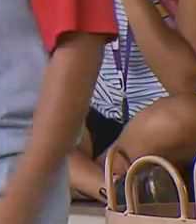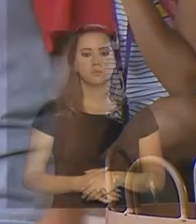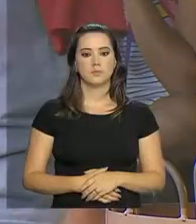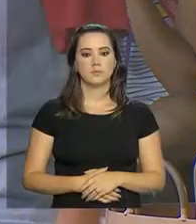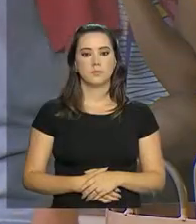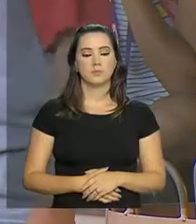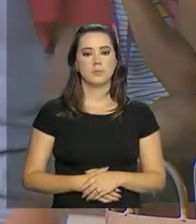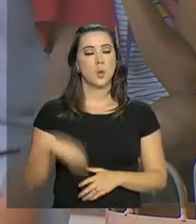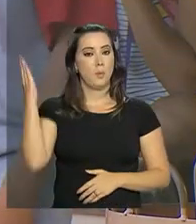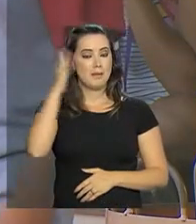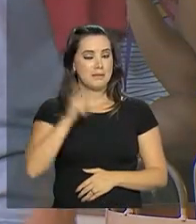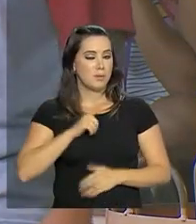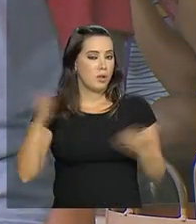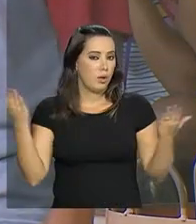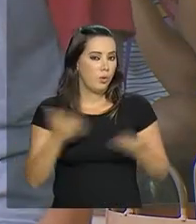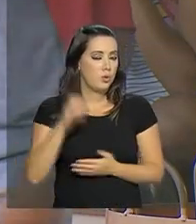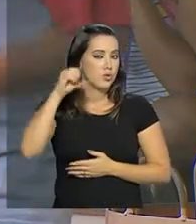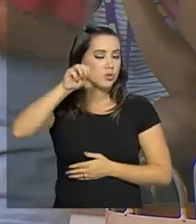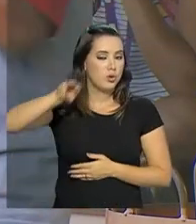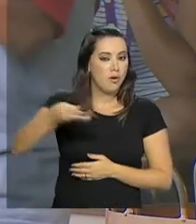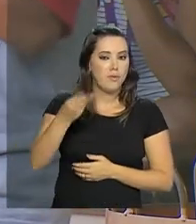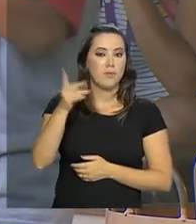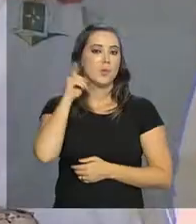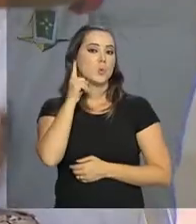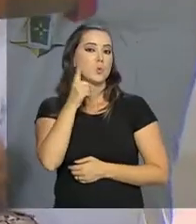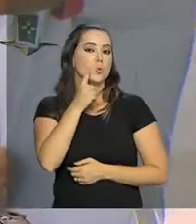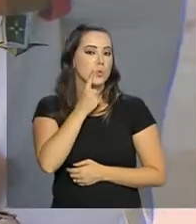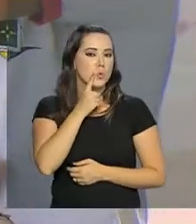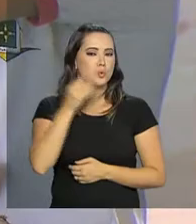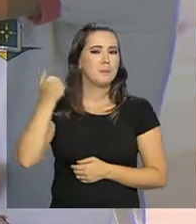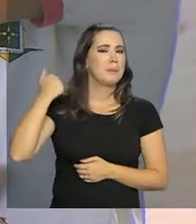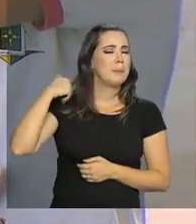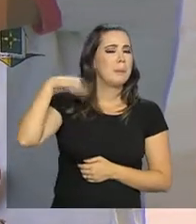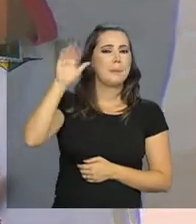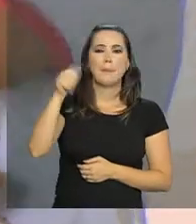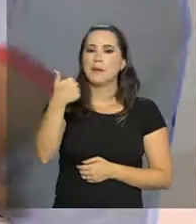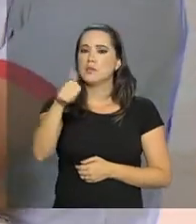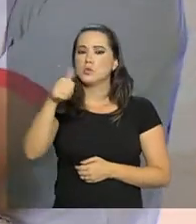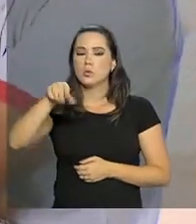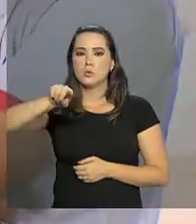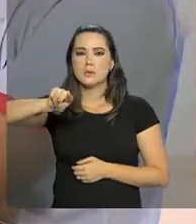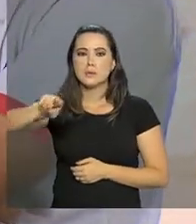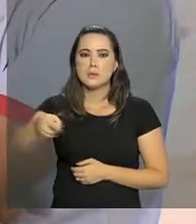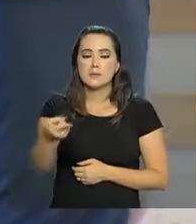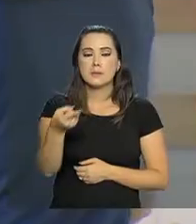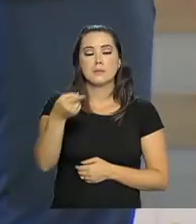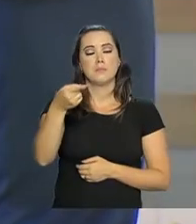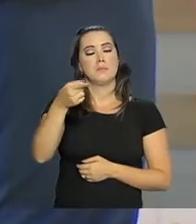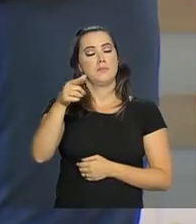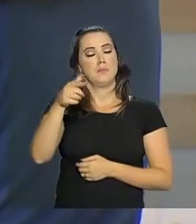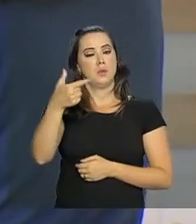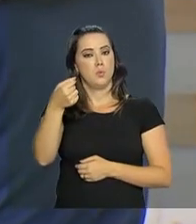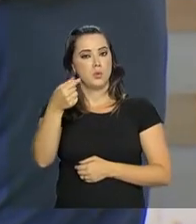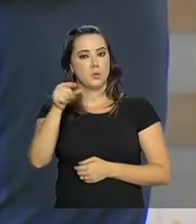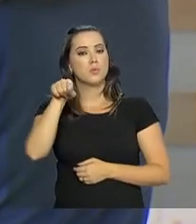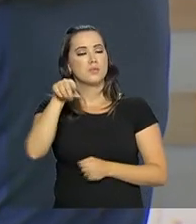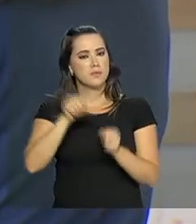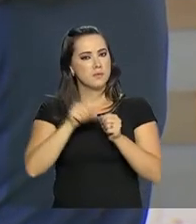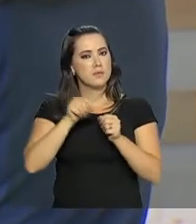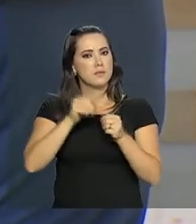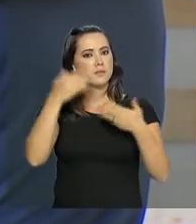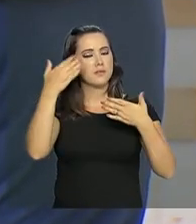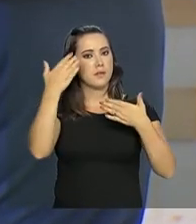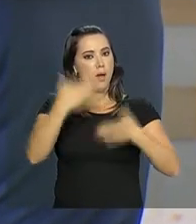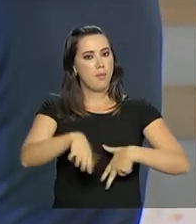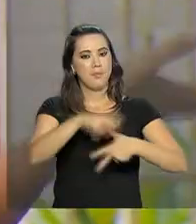O Brasil tem hoje cerca de 9 milhões de surdos e mais de 11 mil e 200 vão fazer o exame nacional